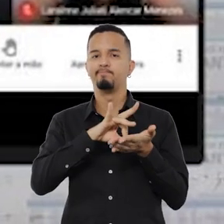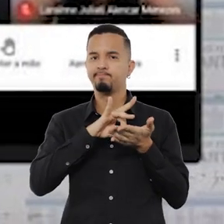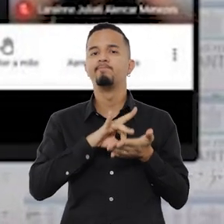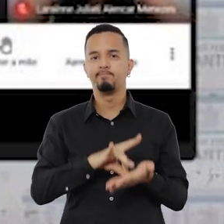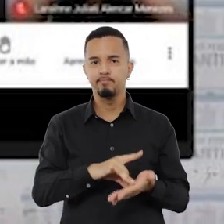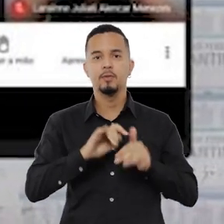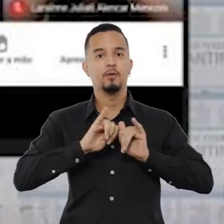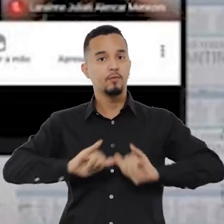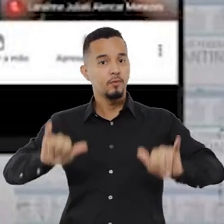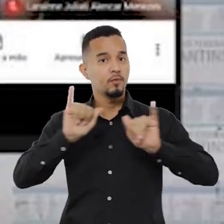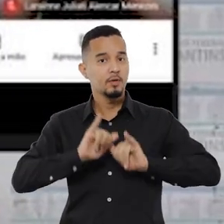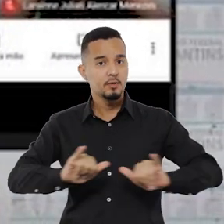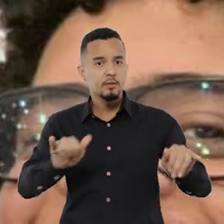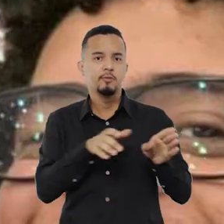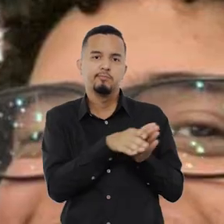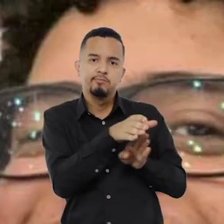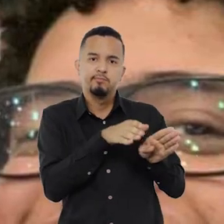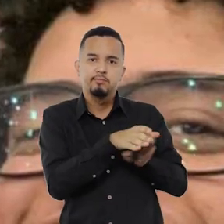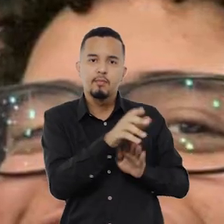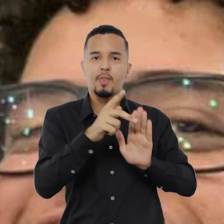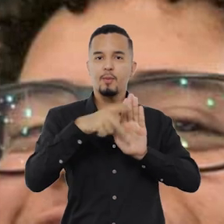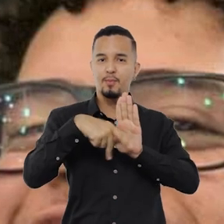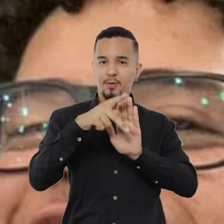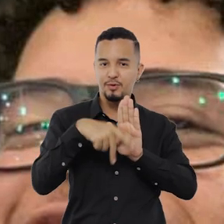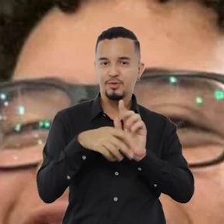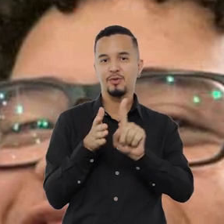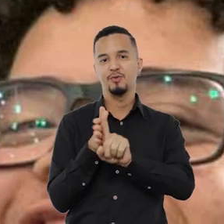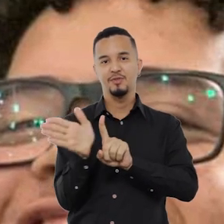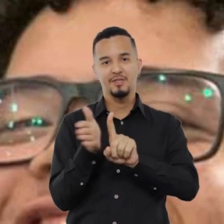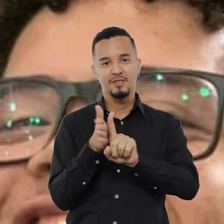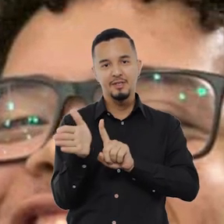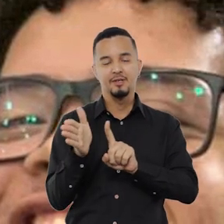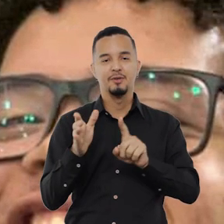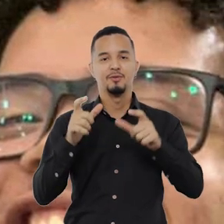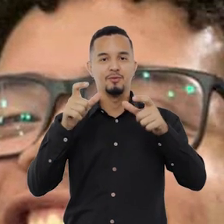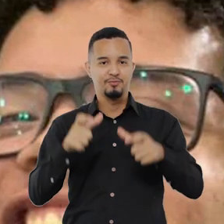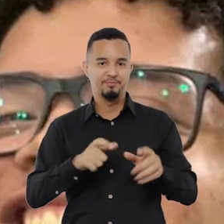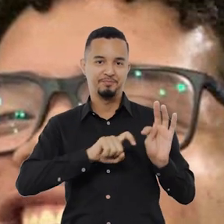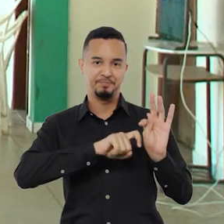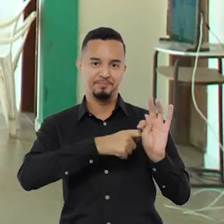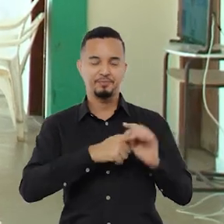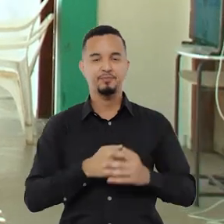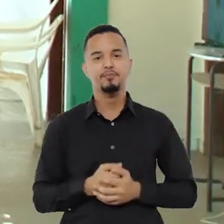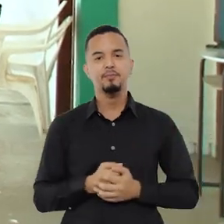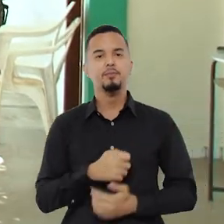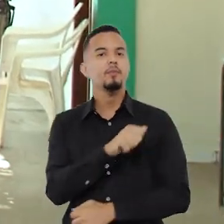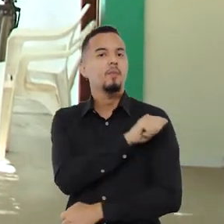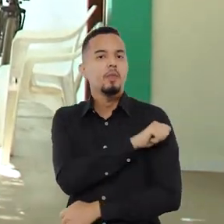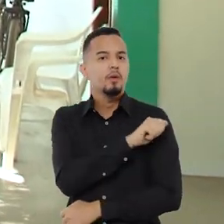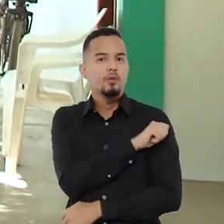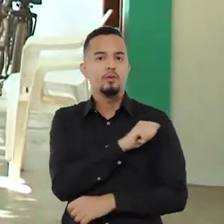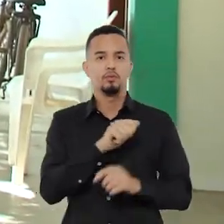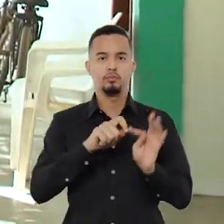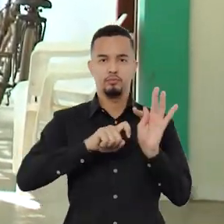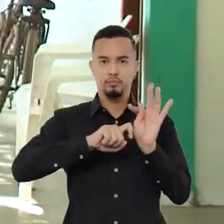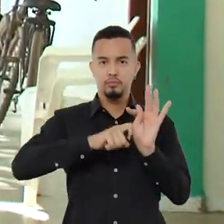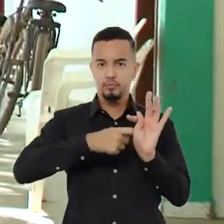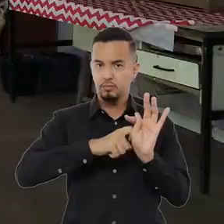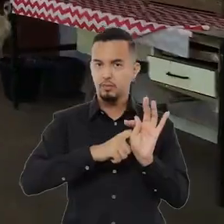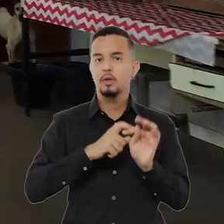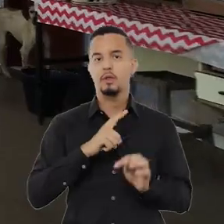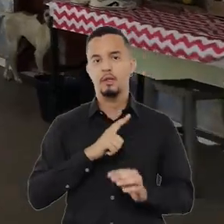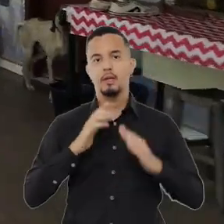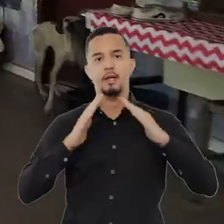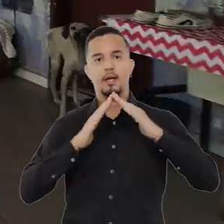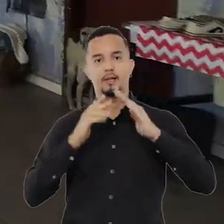efetiva na divulgação e orientação dos projetos de extensão na unidade. Os estudantes do Campus de Porto contam